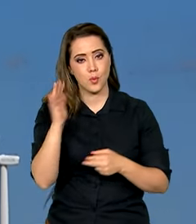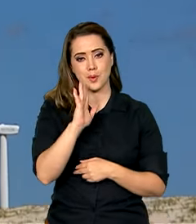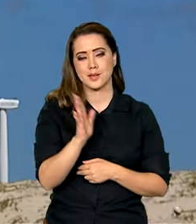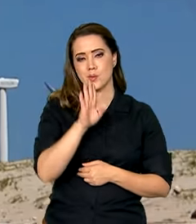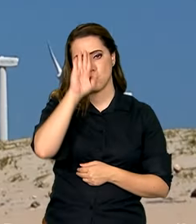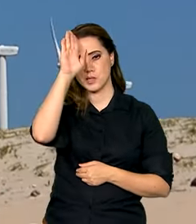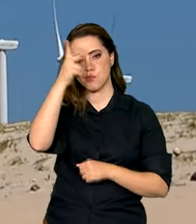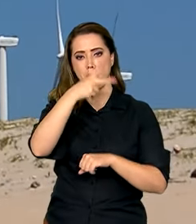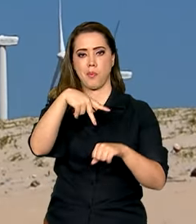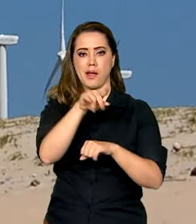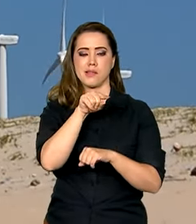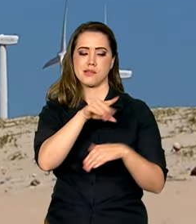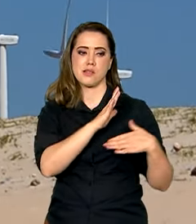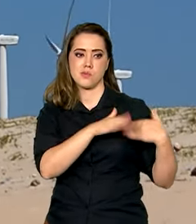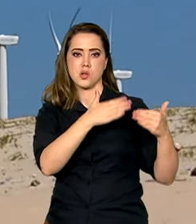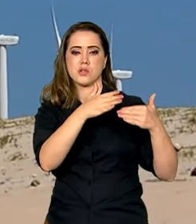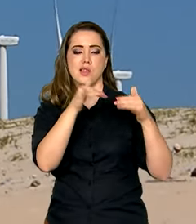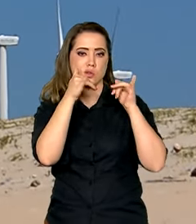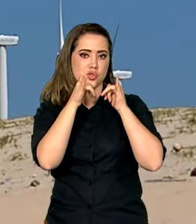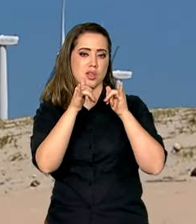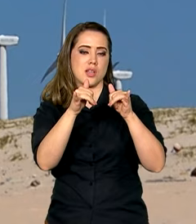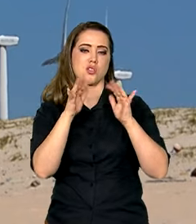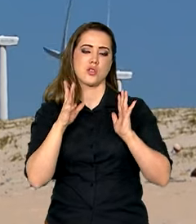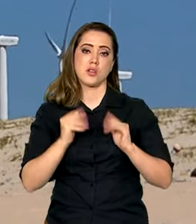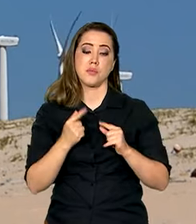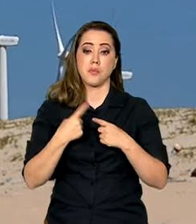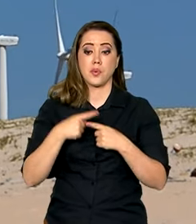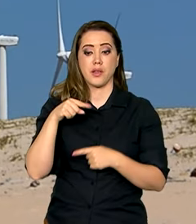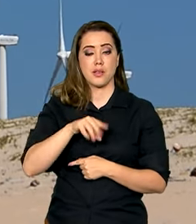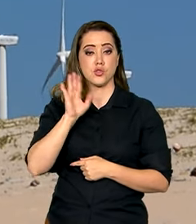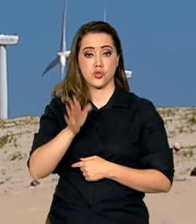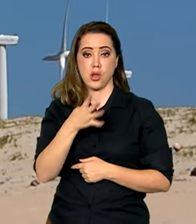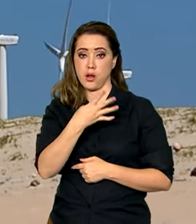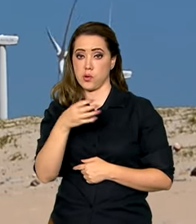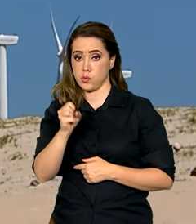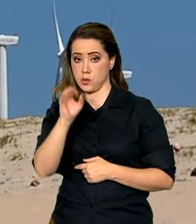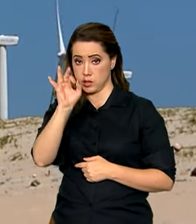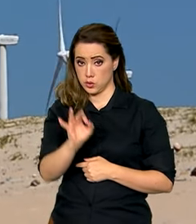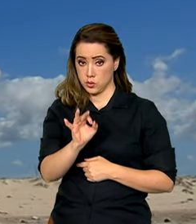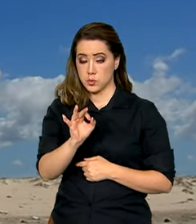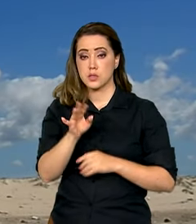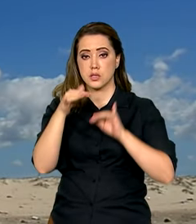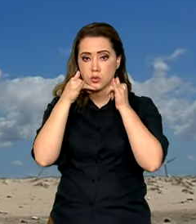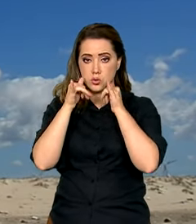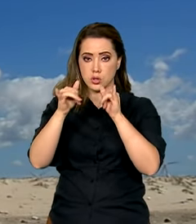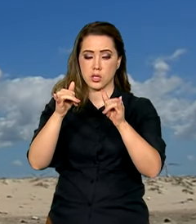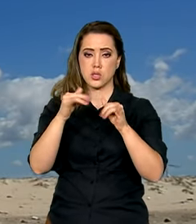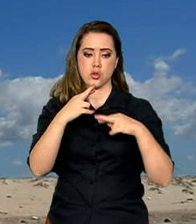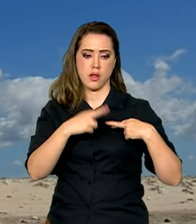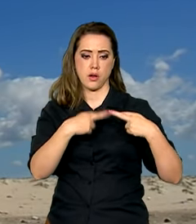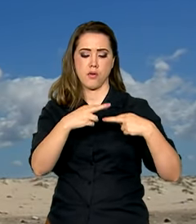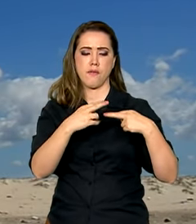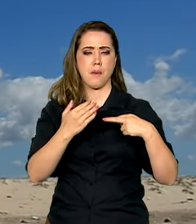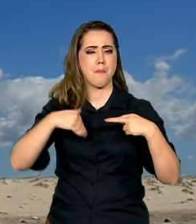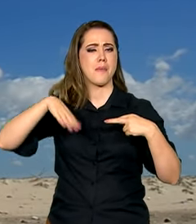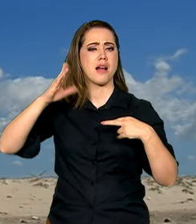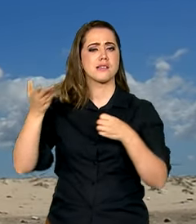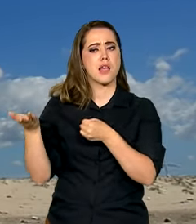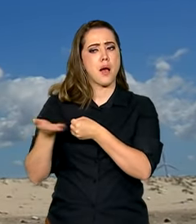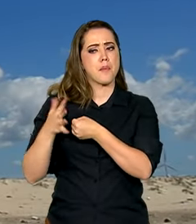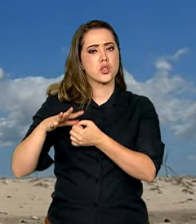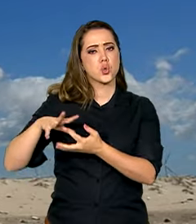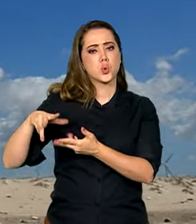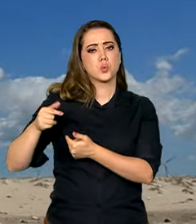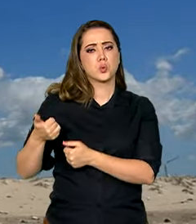protagonista neste processo com o uso de 48% de energia renovável, muito acima da média mundial,